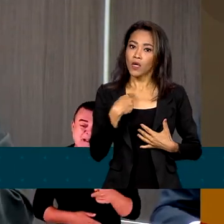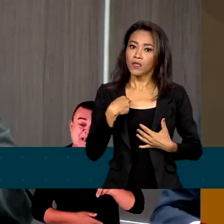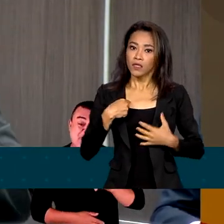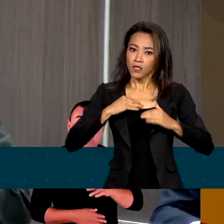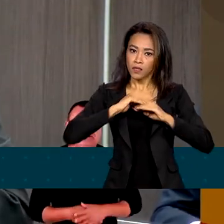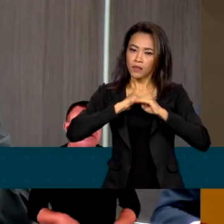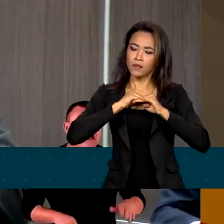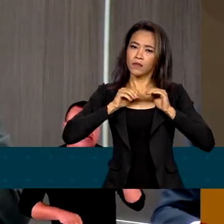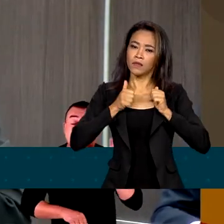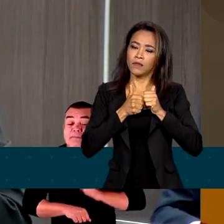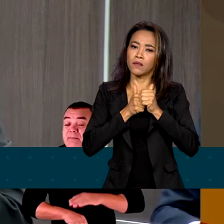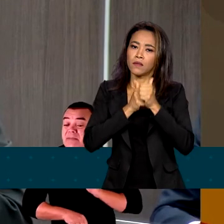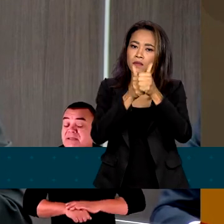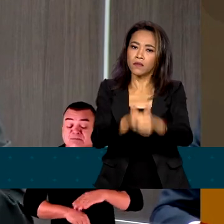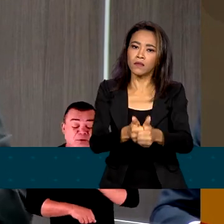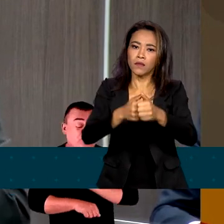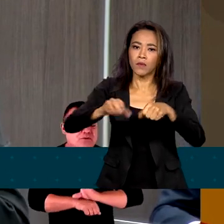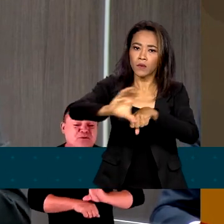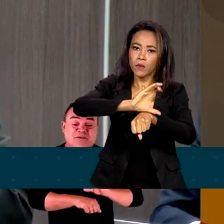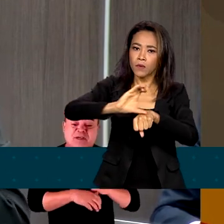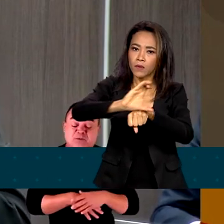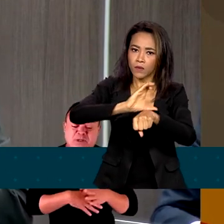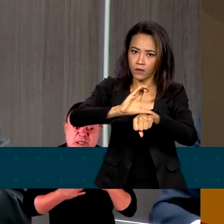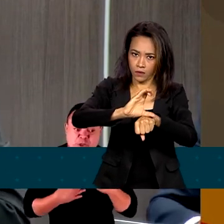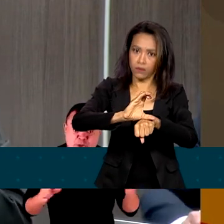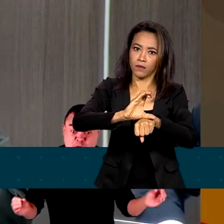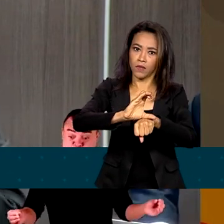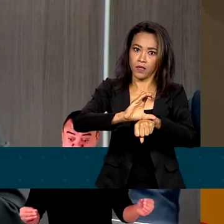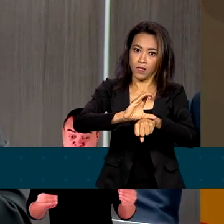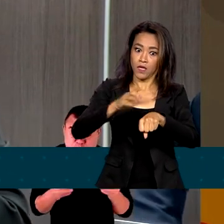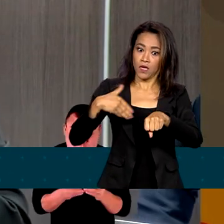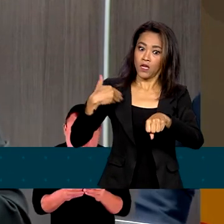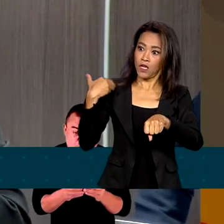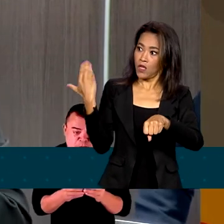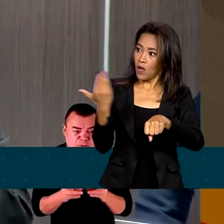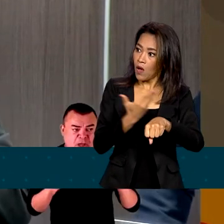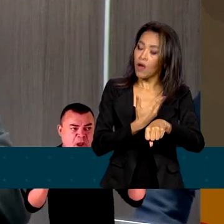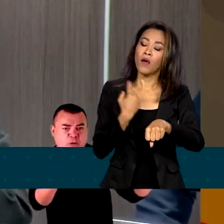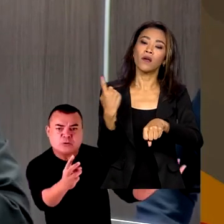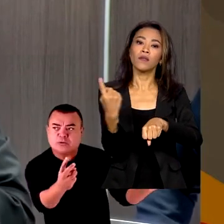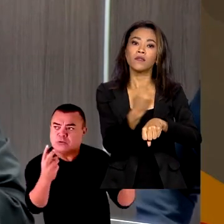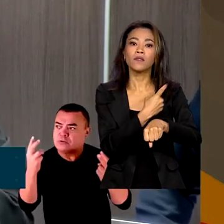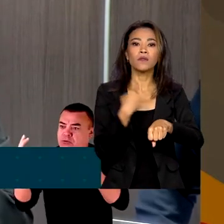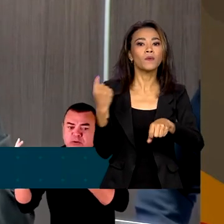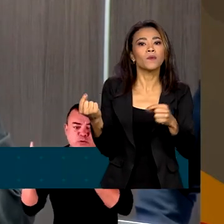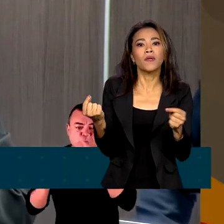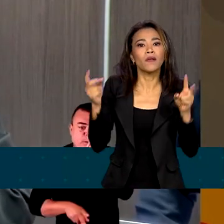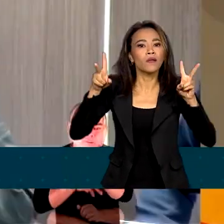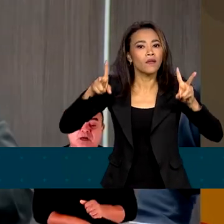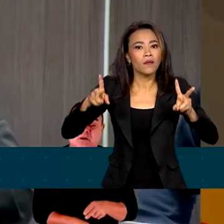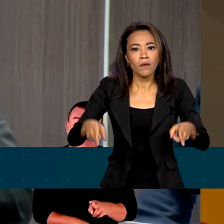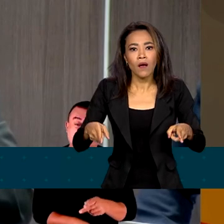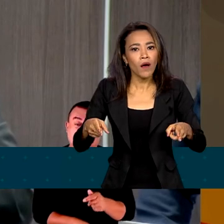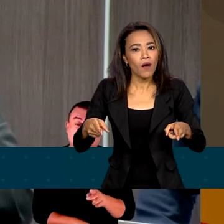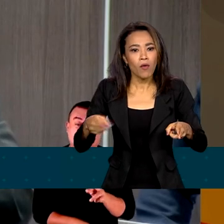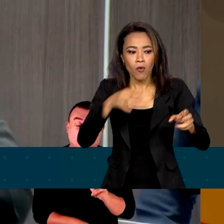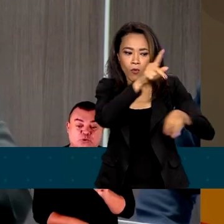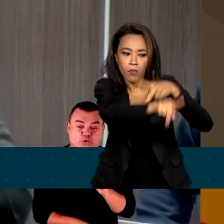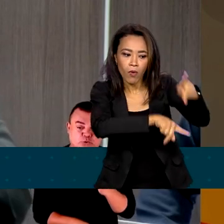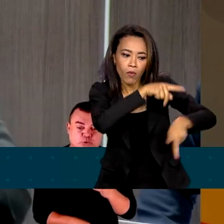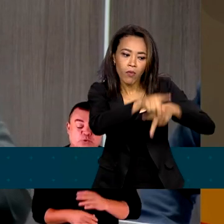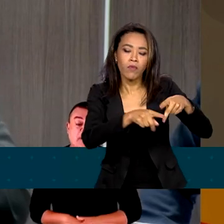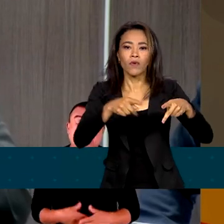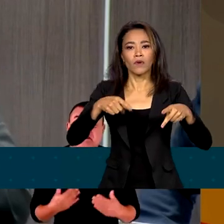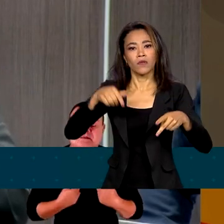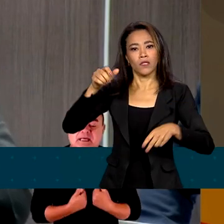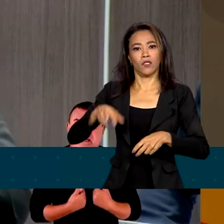e nós integramos aos olhos de sua excelência e o povo a mesma coisa. O Ministério da